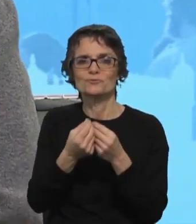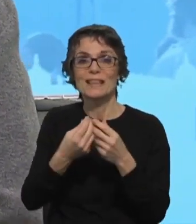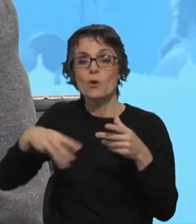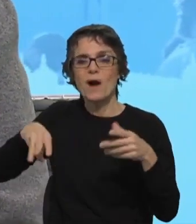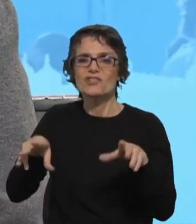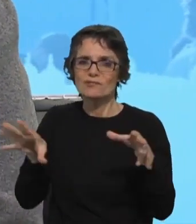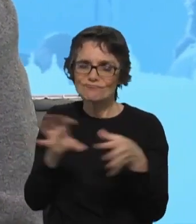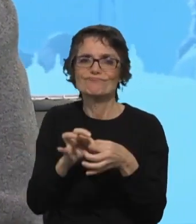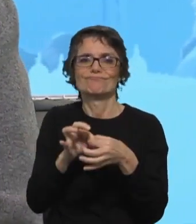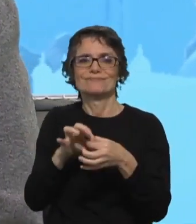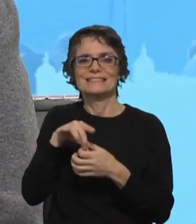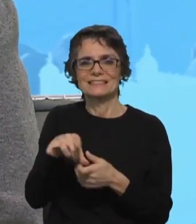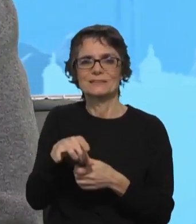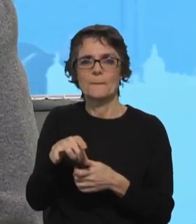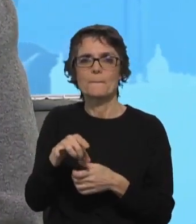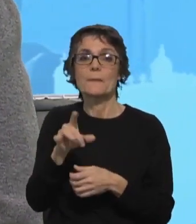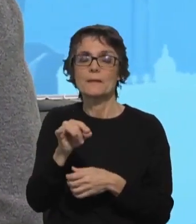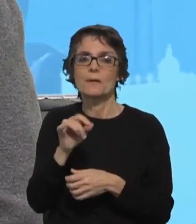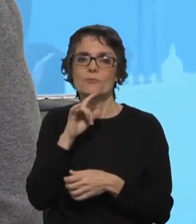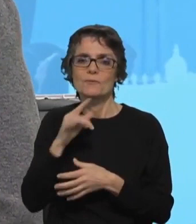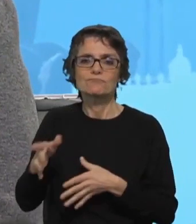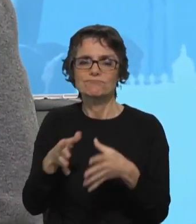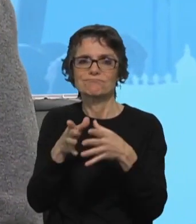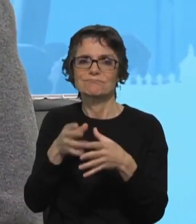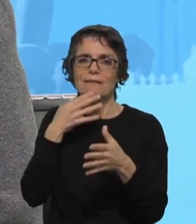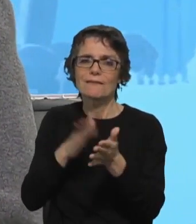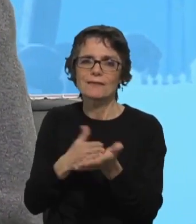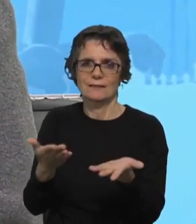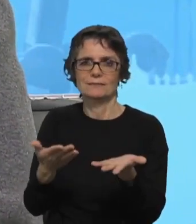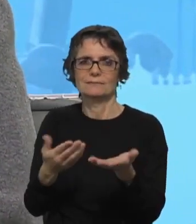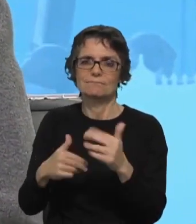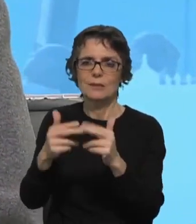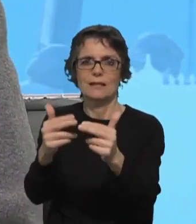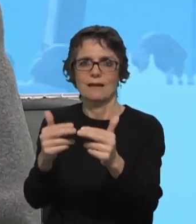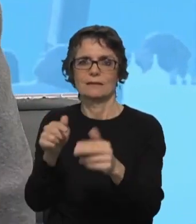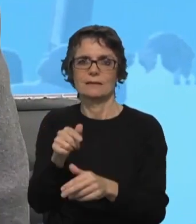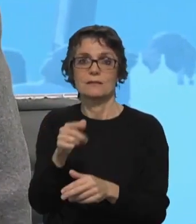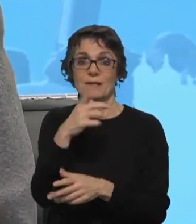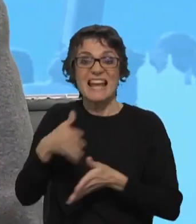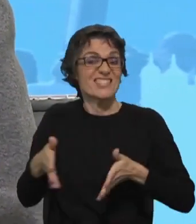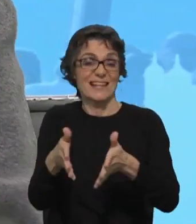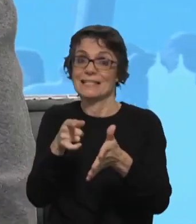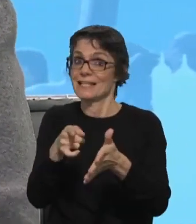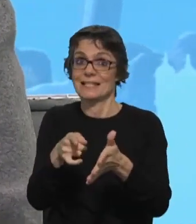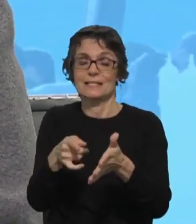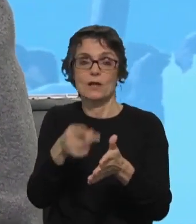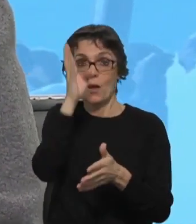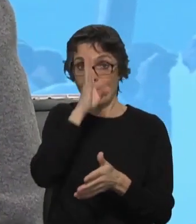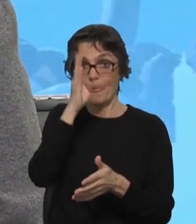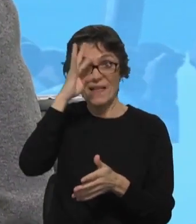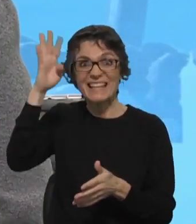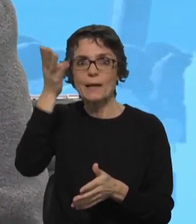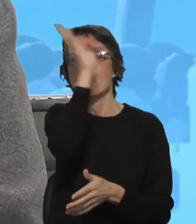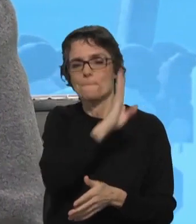mas ao mesmo tempo também fazer acontecer algo. Porque temos que sair, a estratégia tem que sair do papel e ir para o